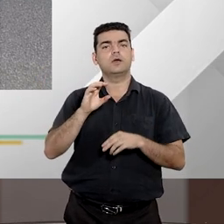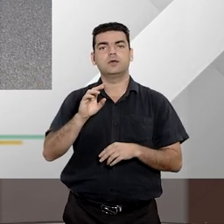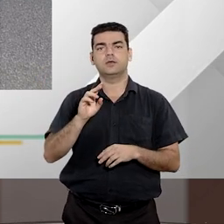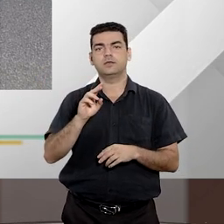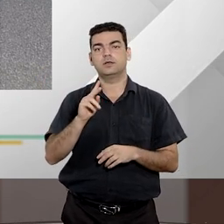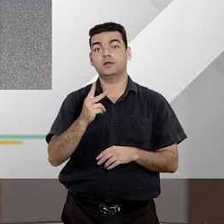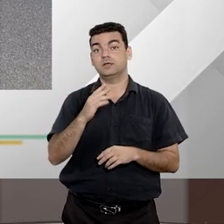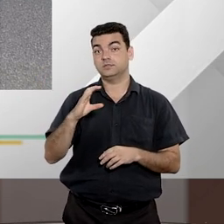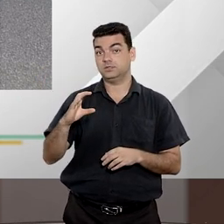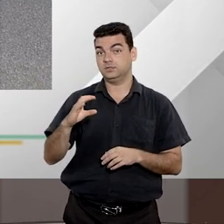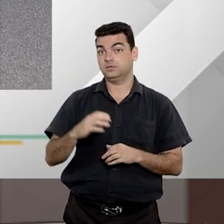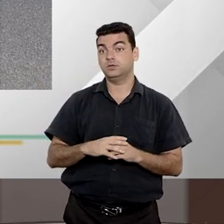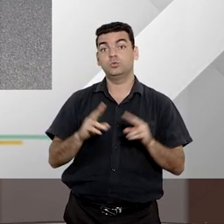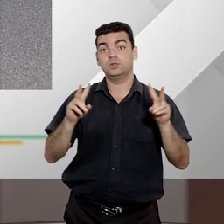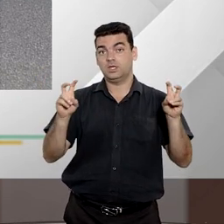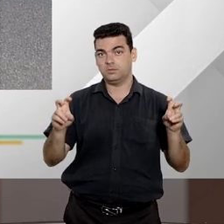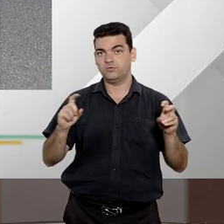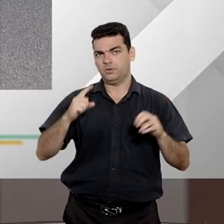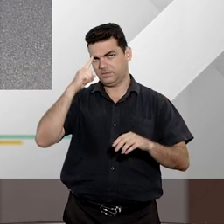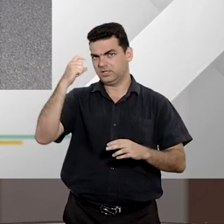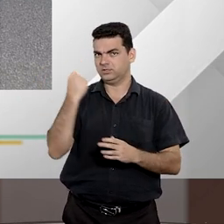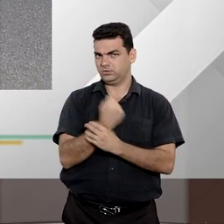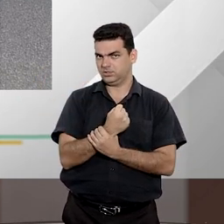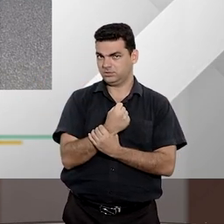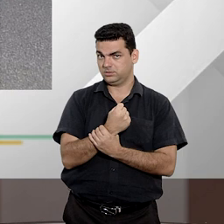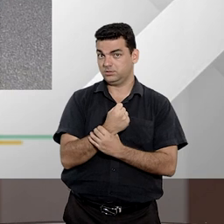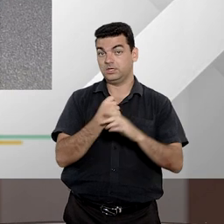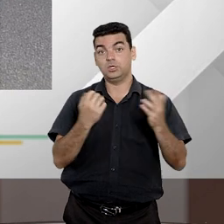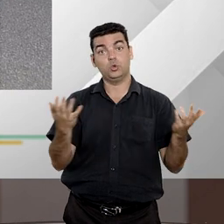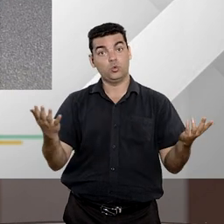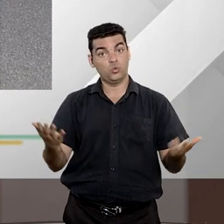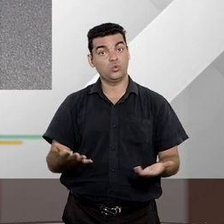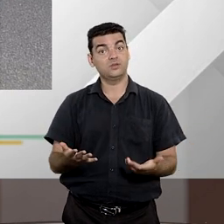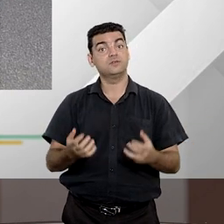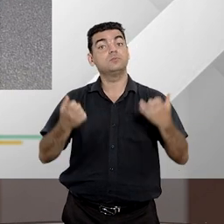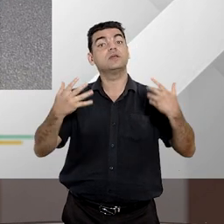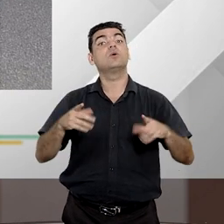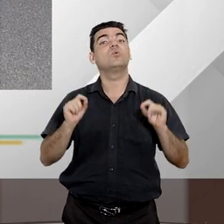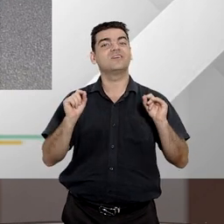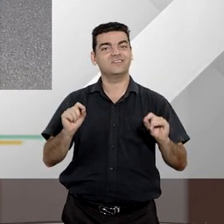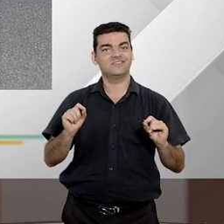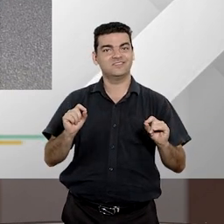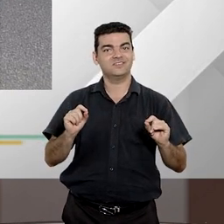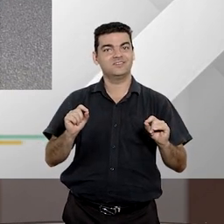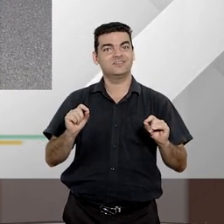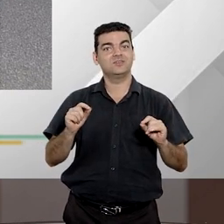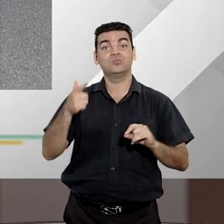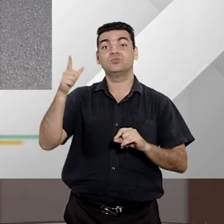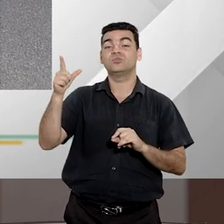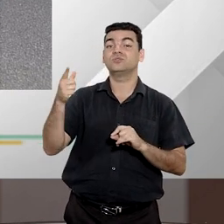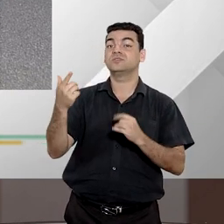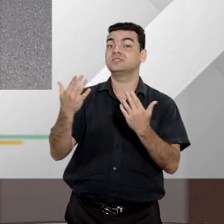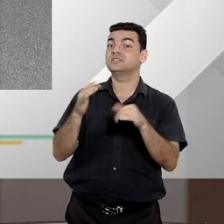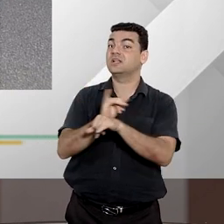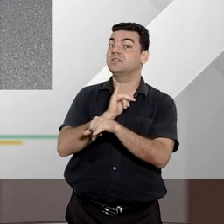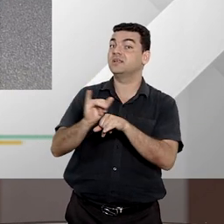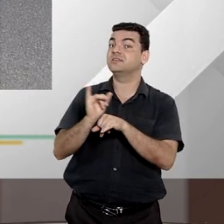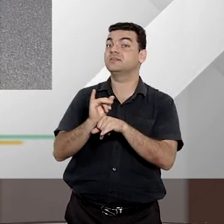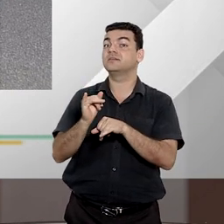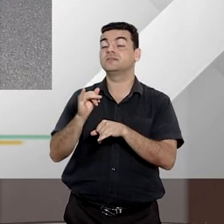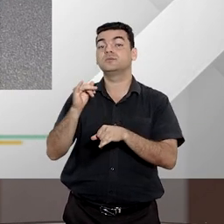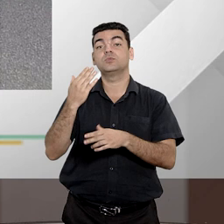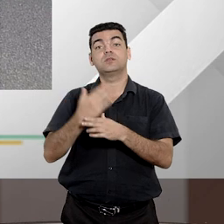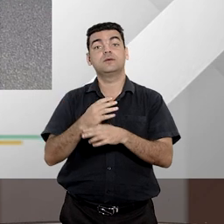corpus. No segundo, o tema foi mandado de segurança. E hoje vamos entender direito os outros remédios, quais sejam